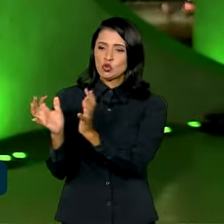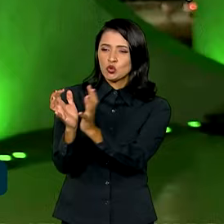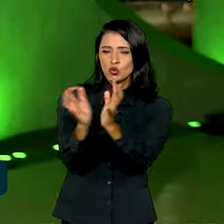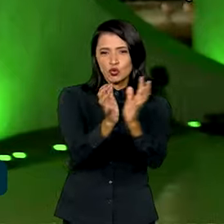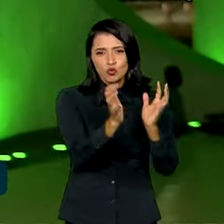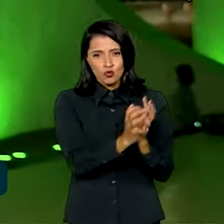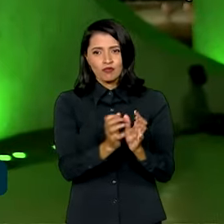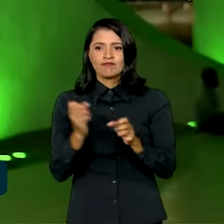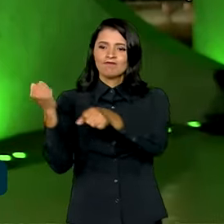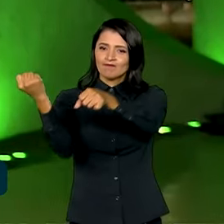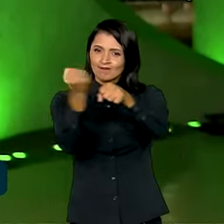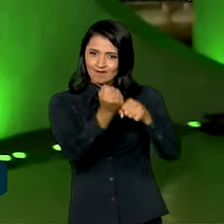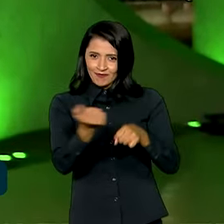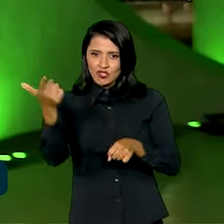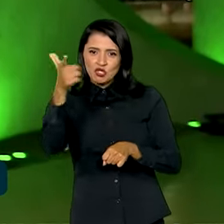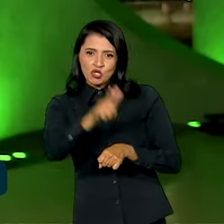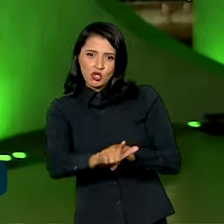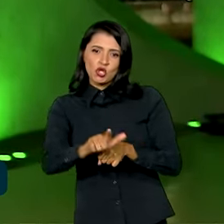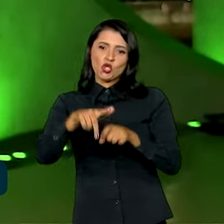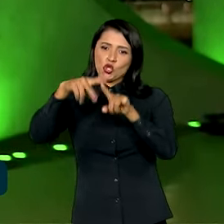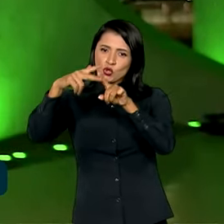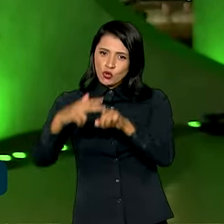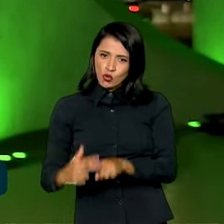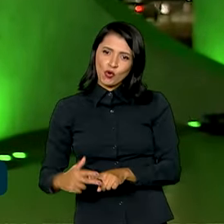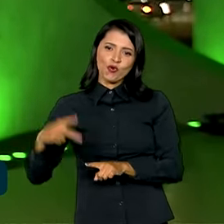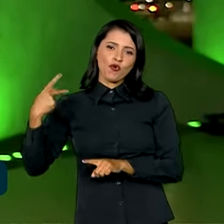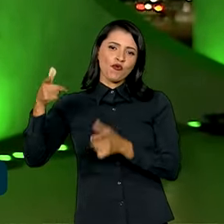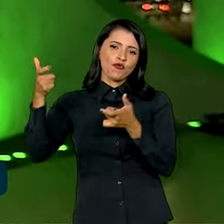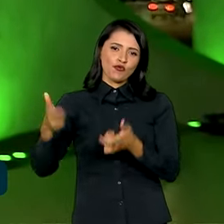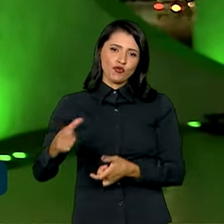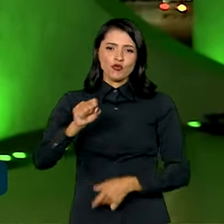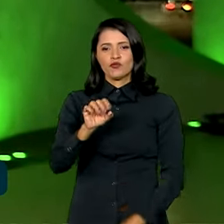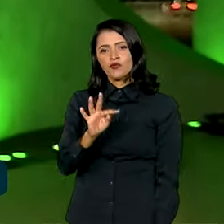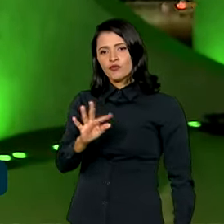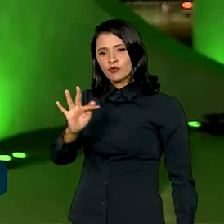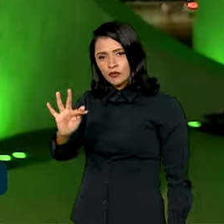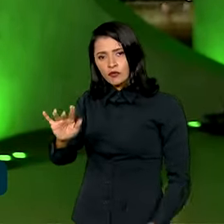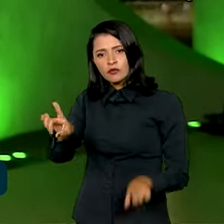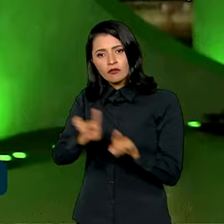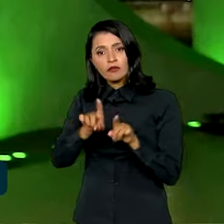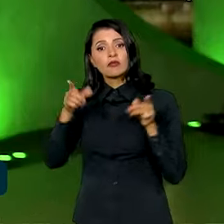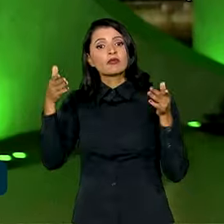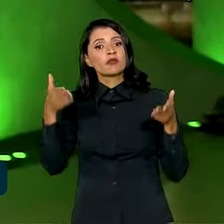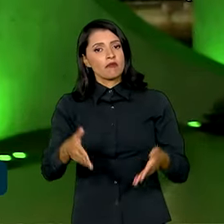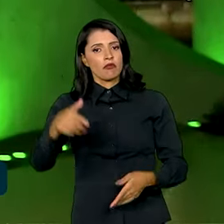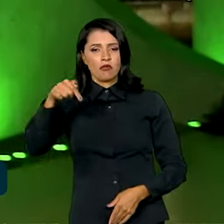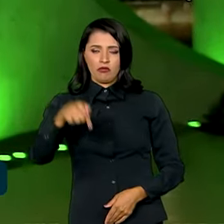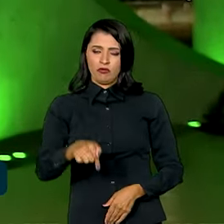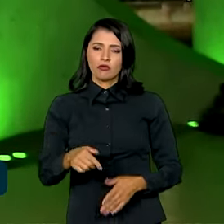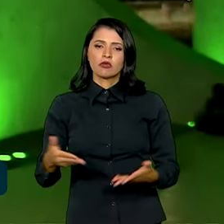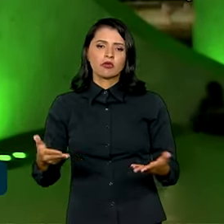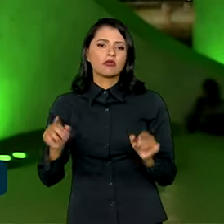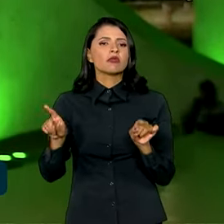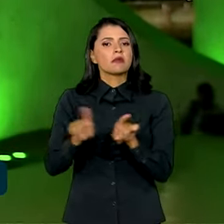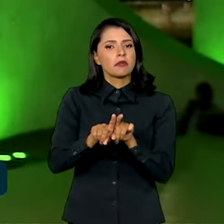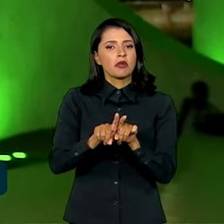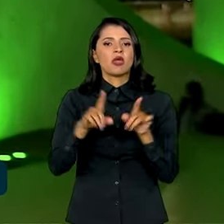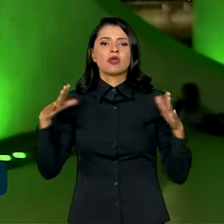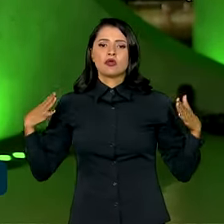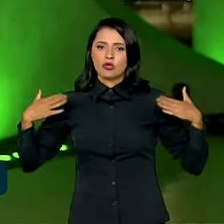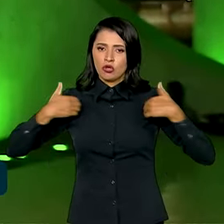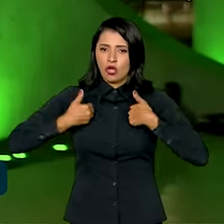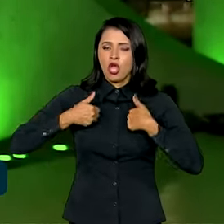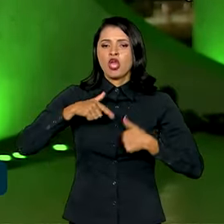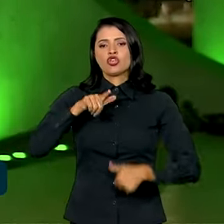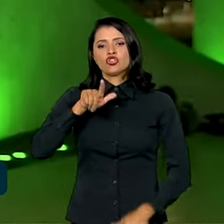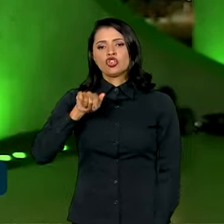na reconstrução e restauração do patrimônio do Supremo. Também participaram aqui hoje os ministros Gilmar Mendes,